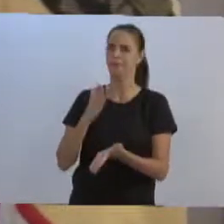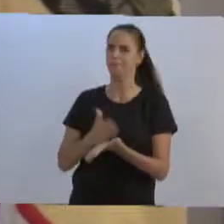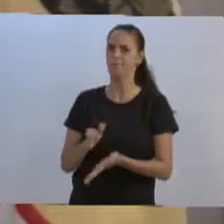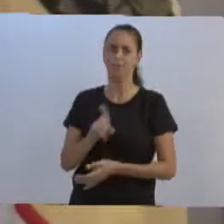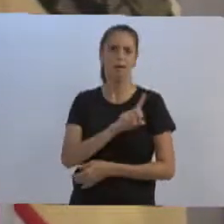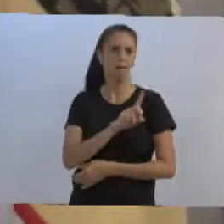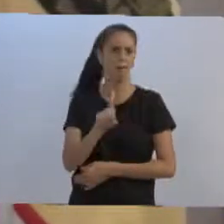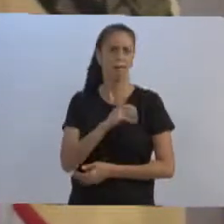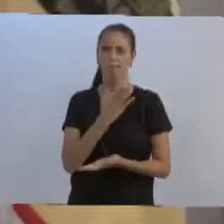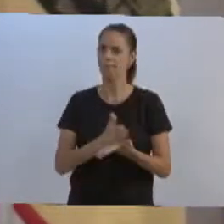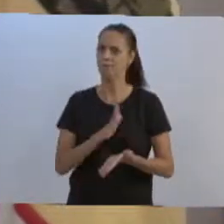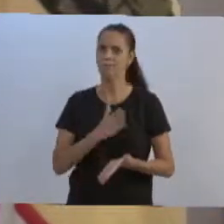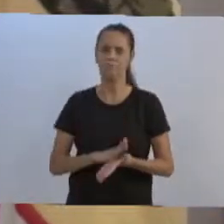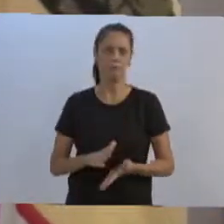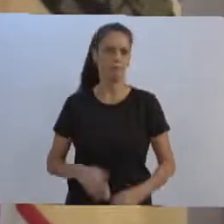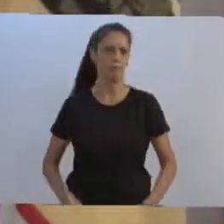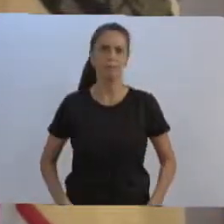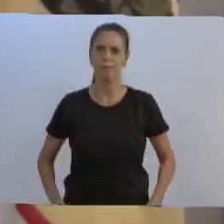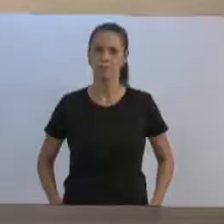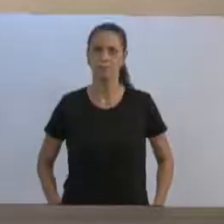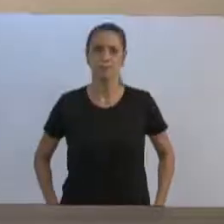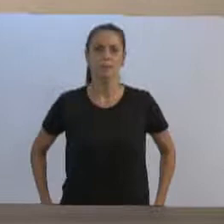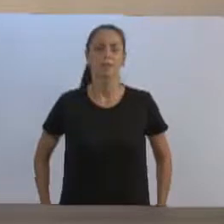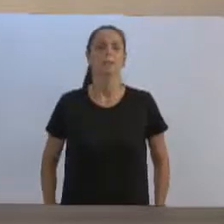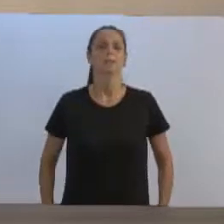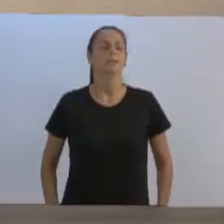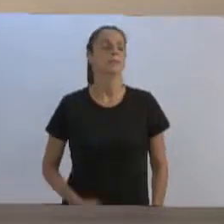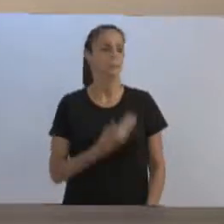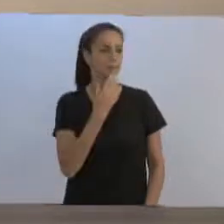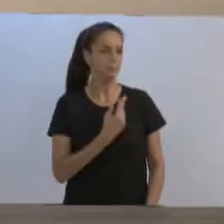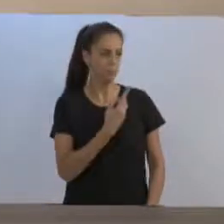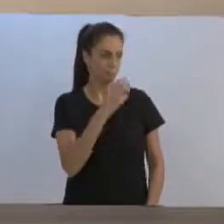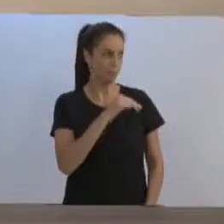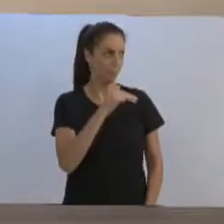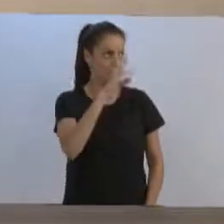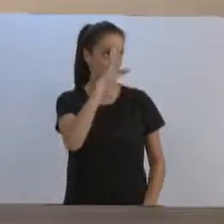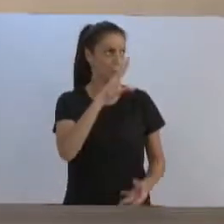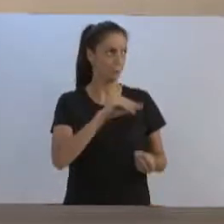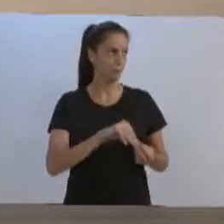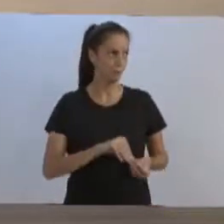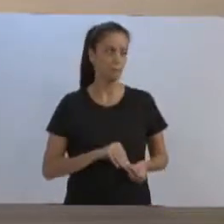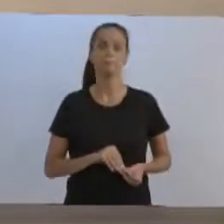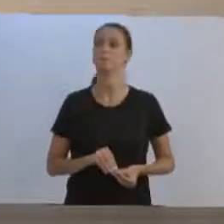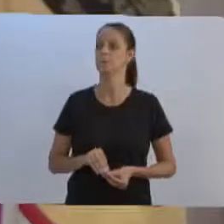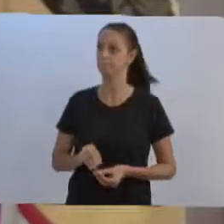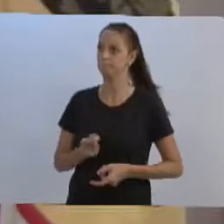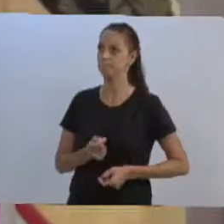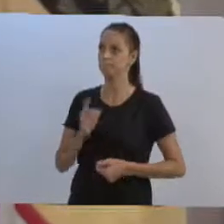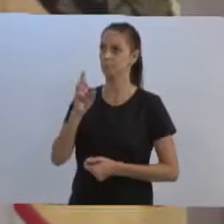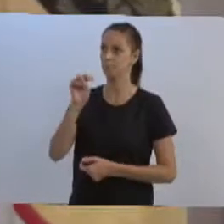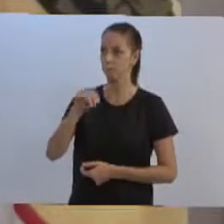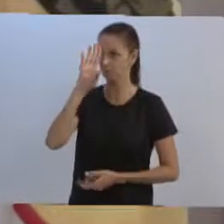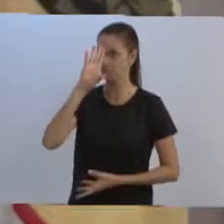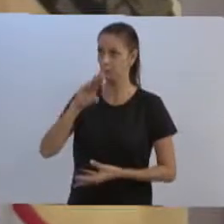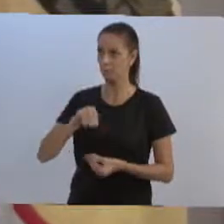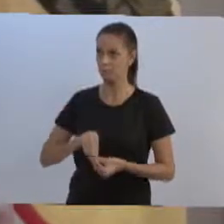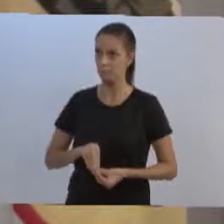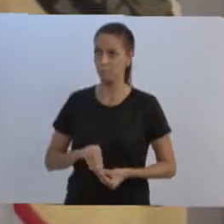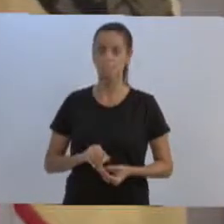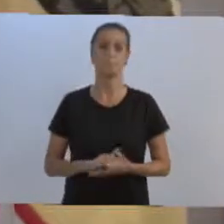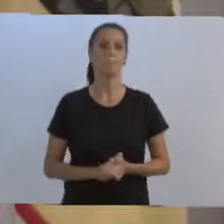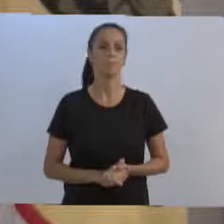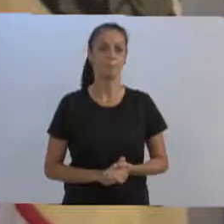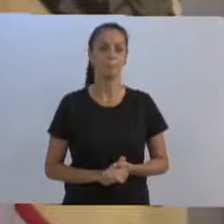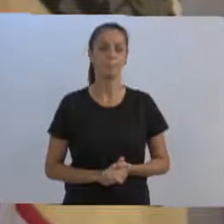Presidente, mais um minuto, por gentileza. Perfeito, vereador César, mais um minuto para o término da sua fala. O que se quer aqui é fazer aquilo que o presidente